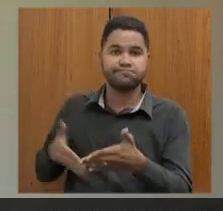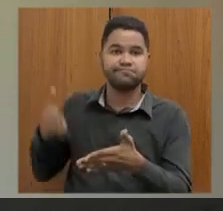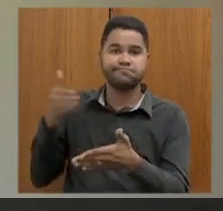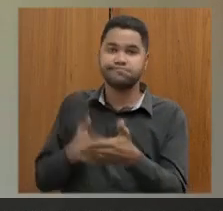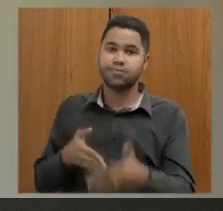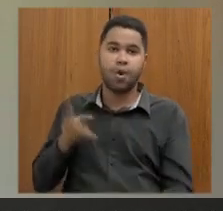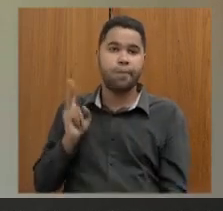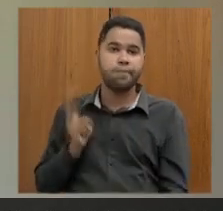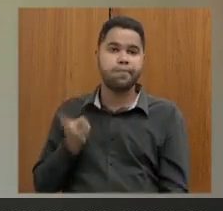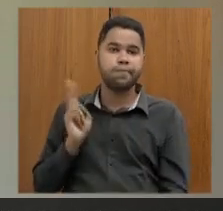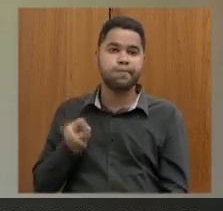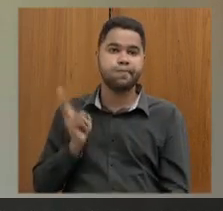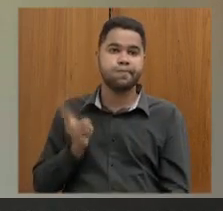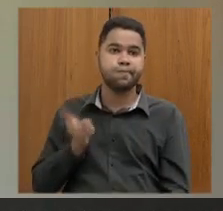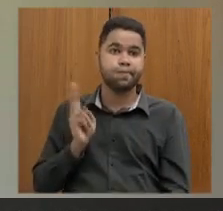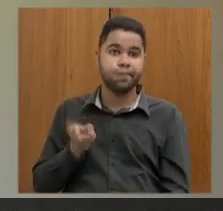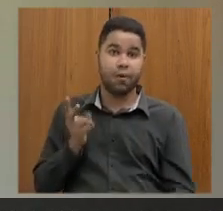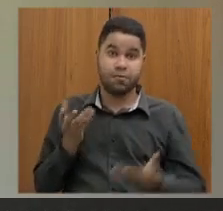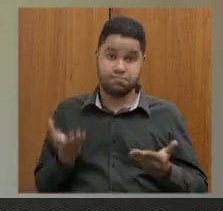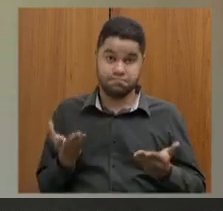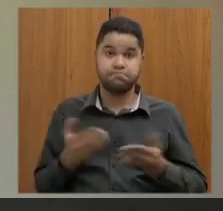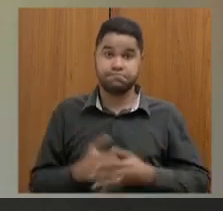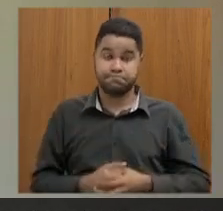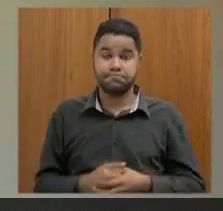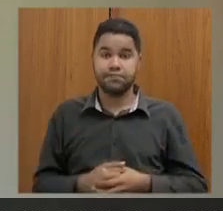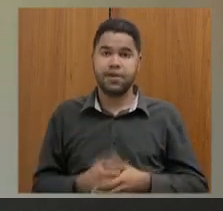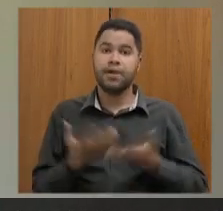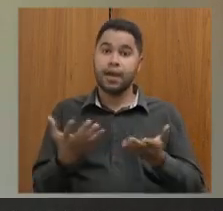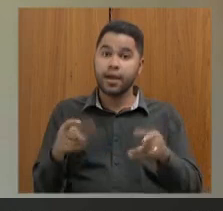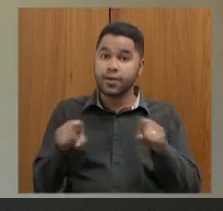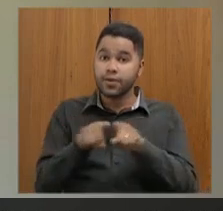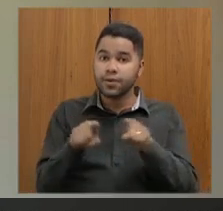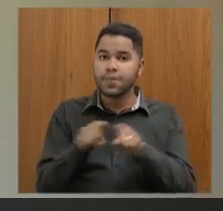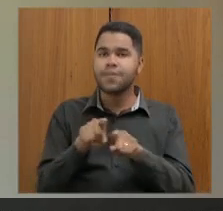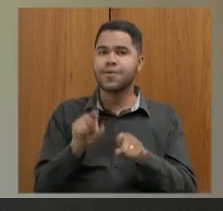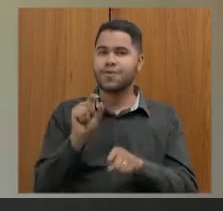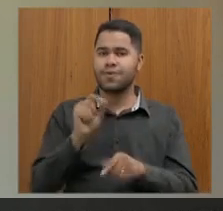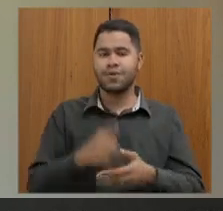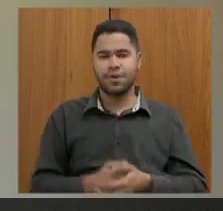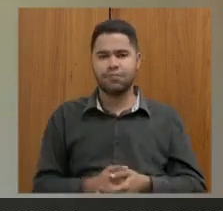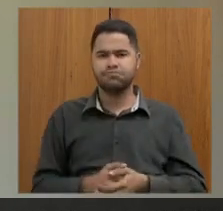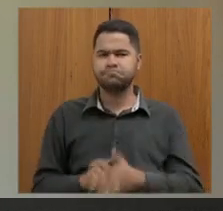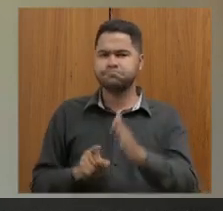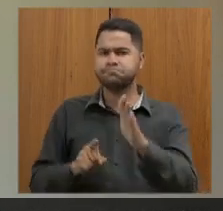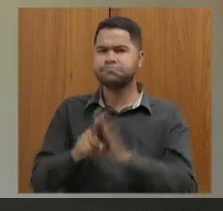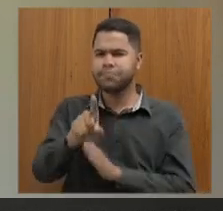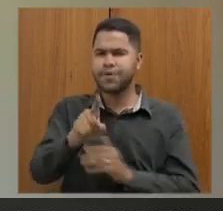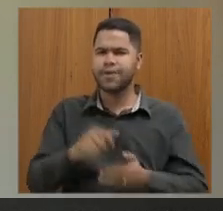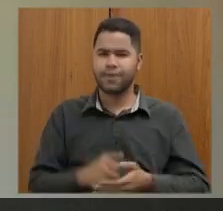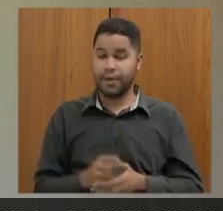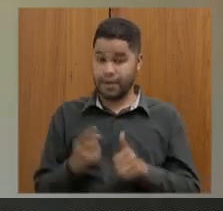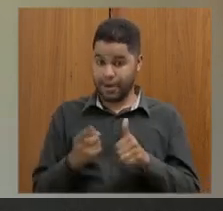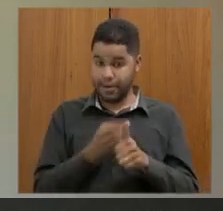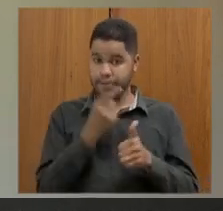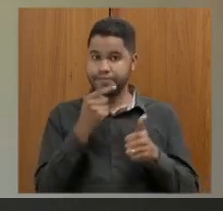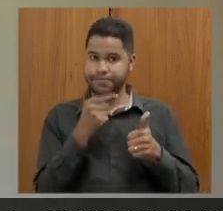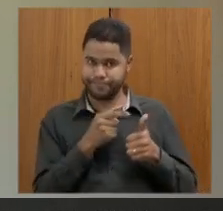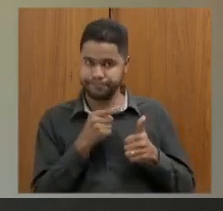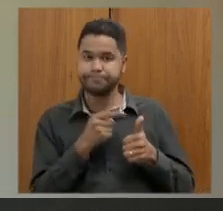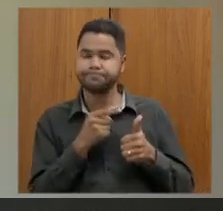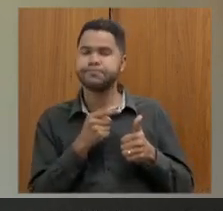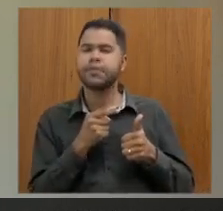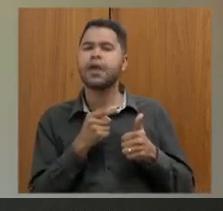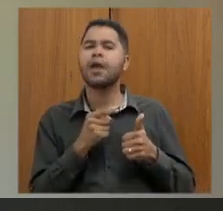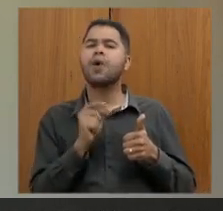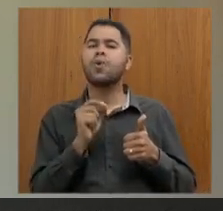nas políticas de educação. Queria também fazer uma pergunta, a primeira delas é em